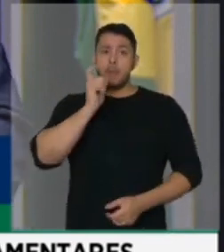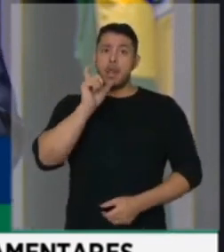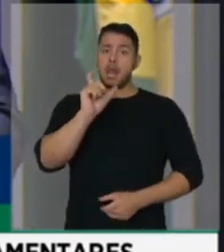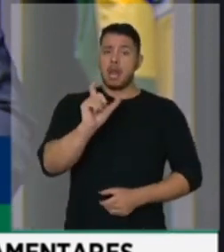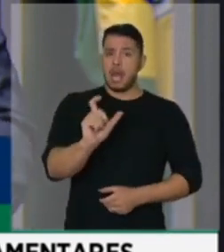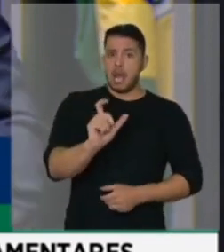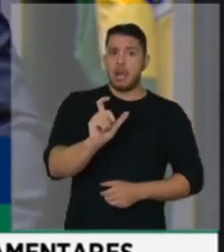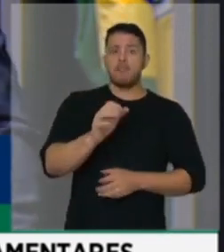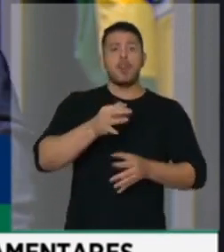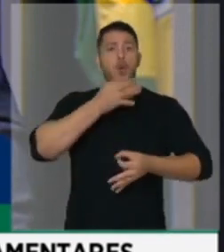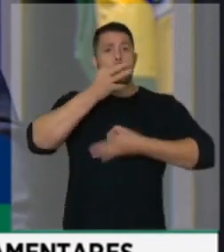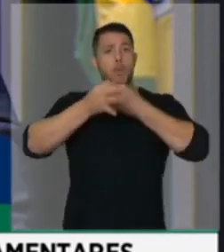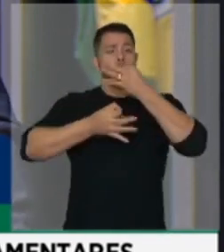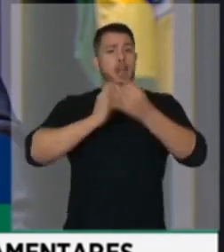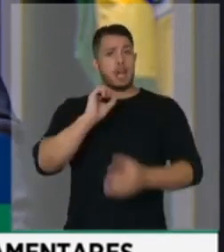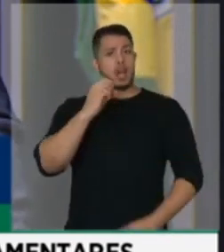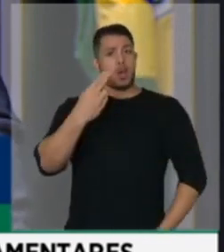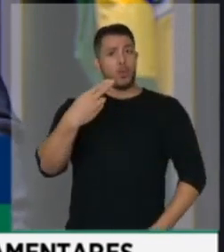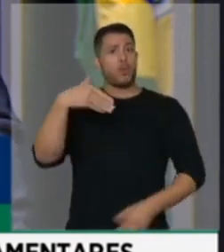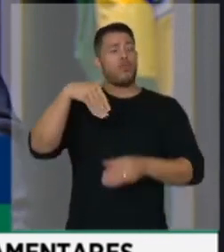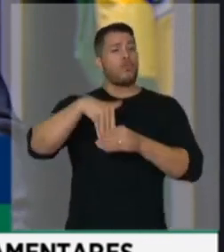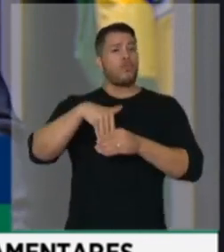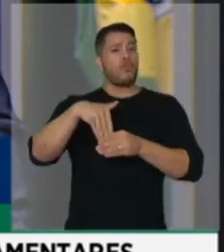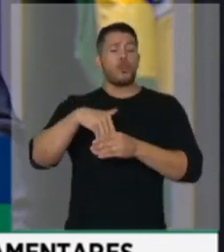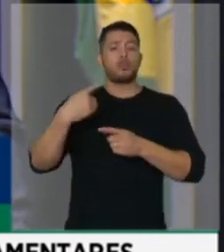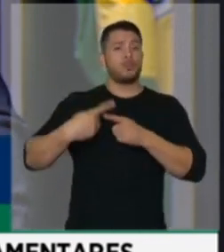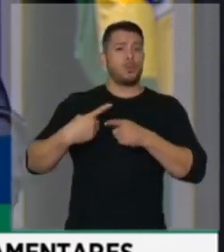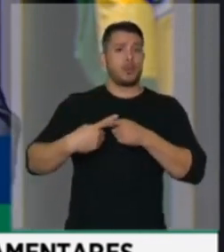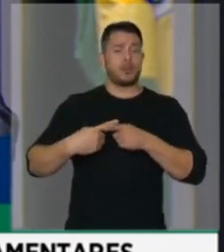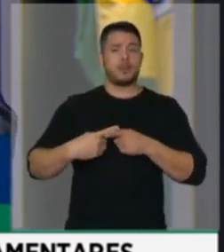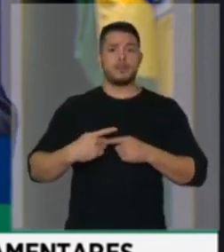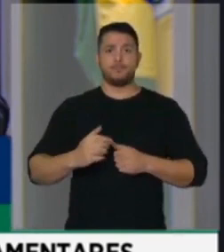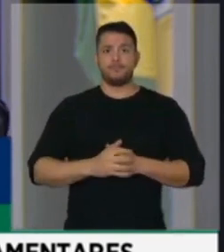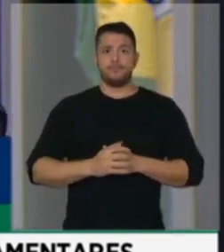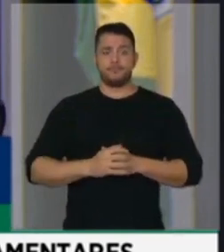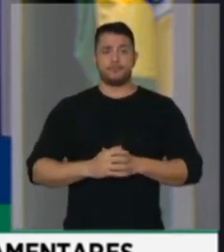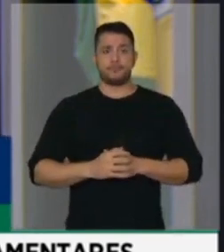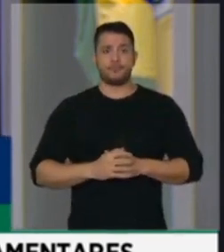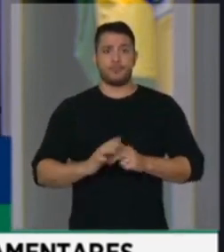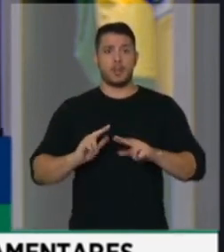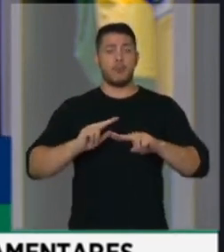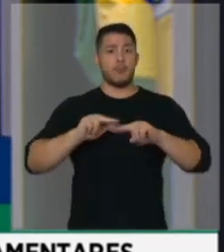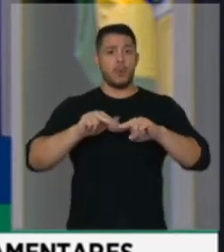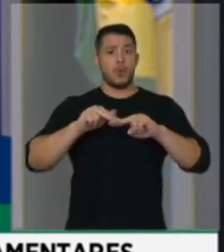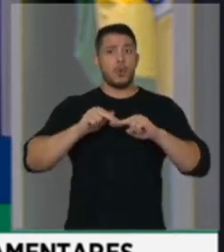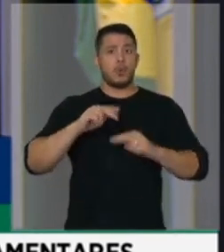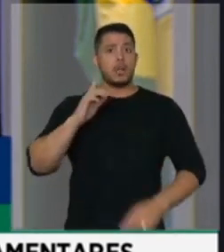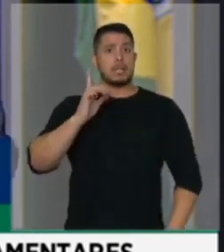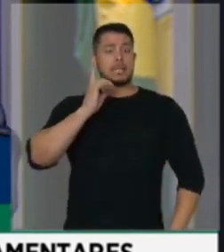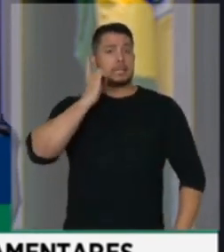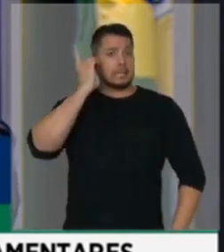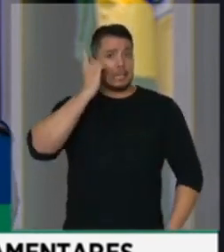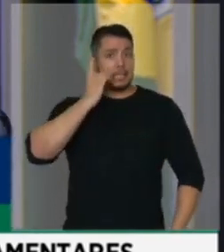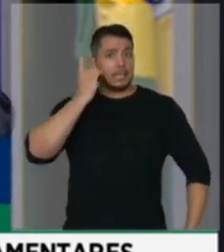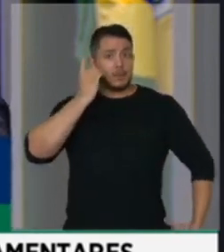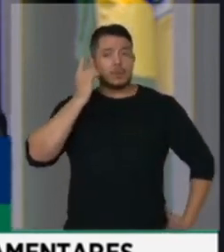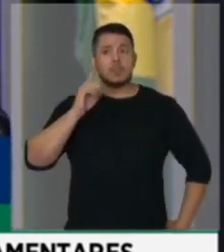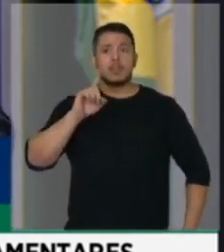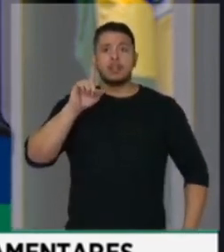e não foi por uma outra razão, a não ser de que os deputados são civis e penalmente